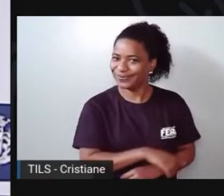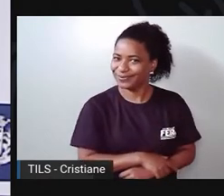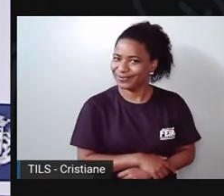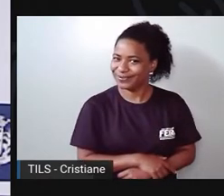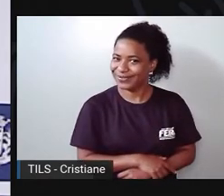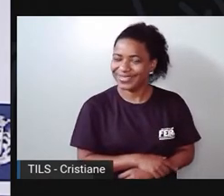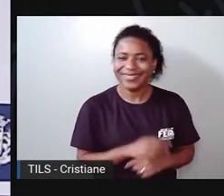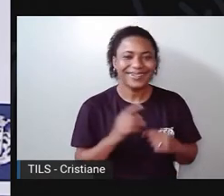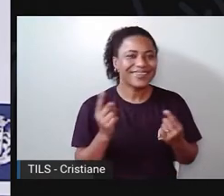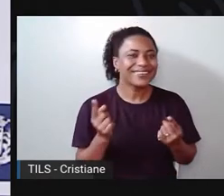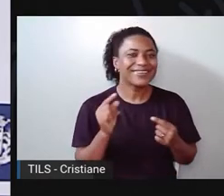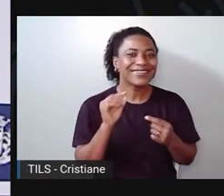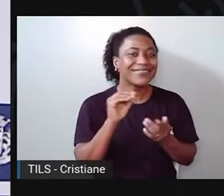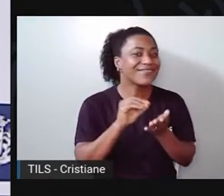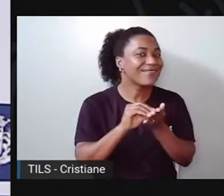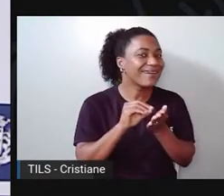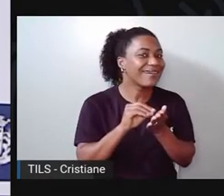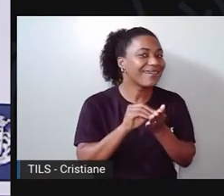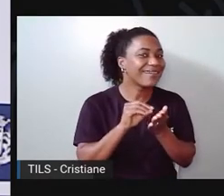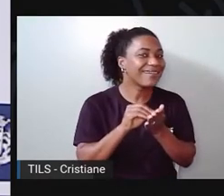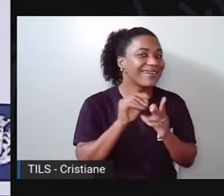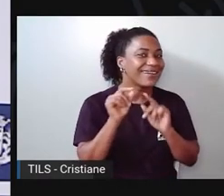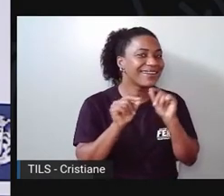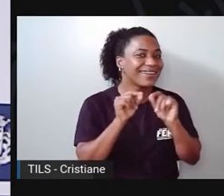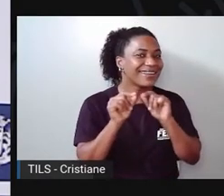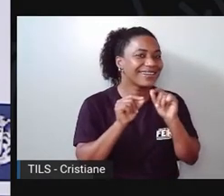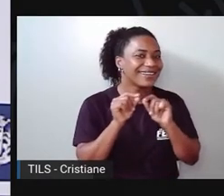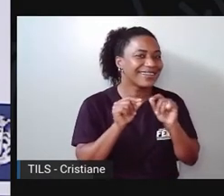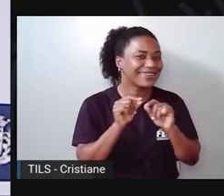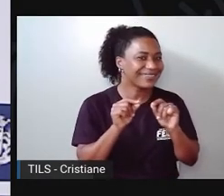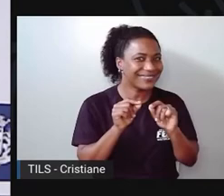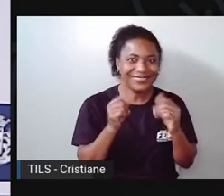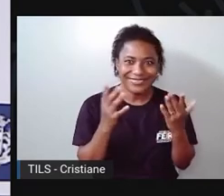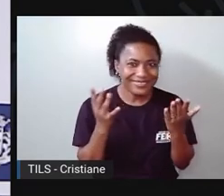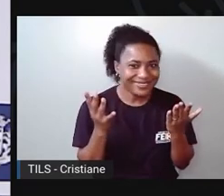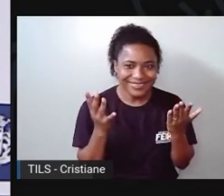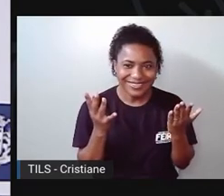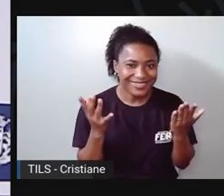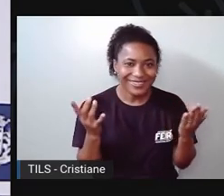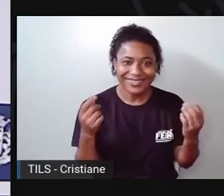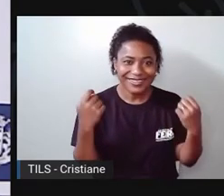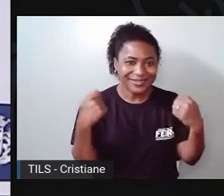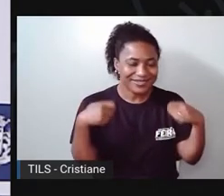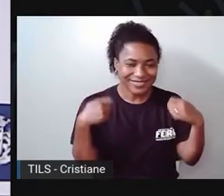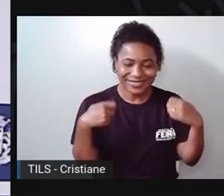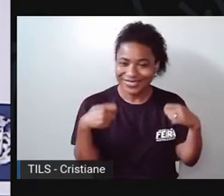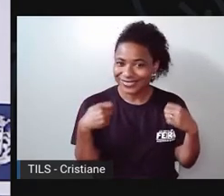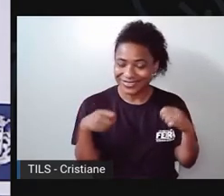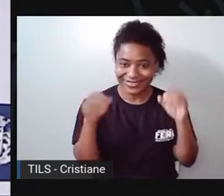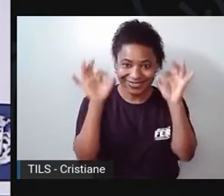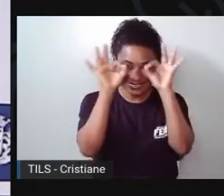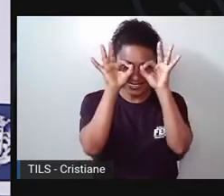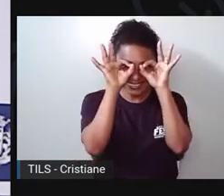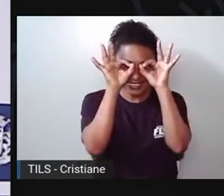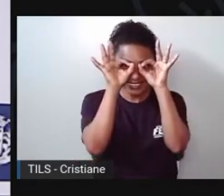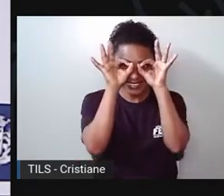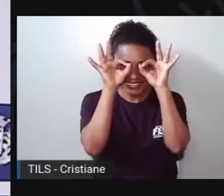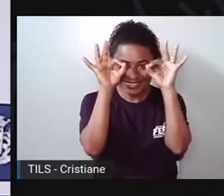E agora? Tá faltando o quê? Ah, claro! Claro, Proeliz! Os olhos!